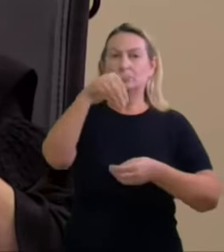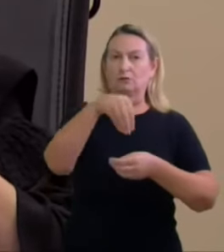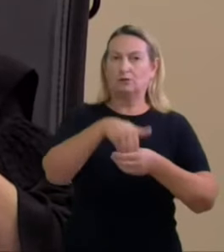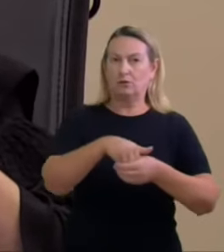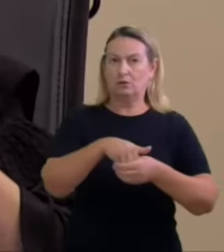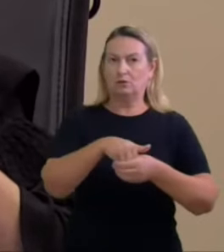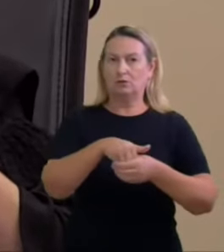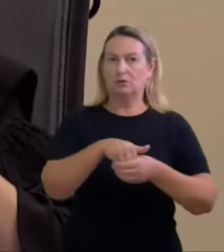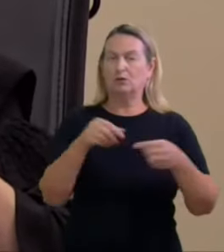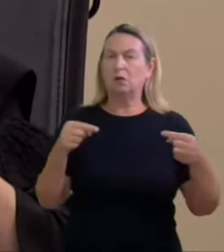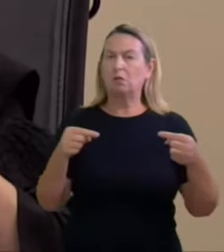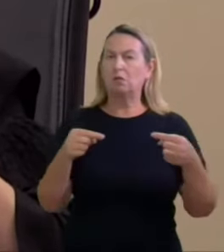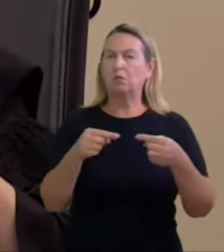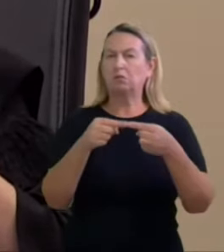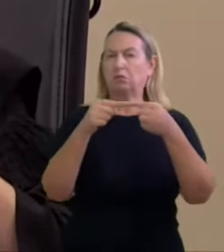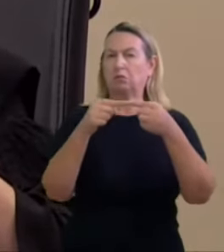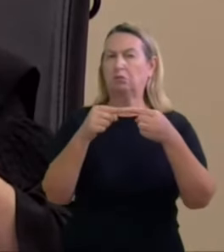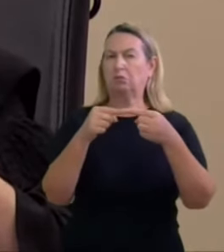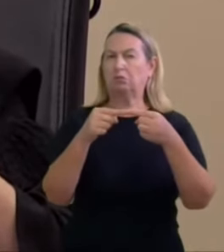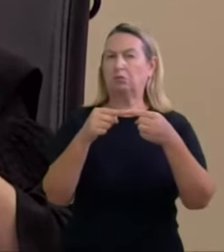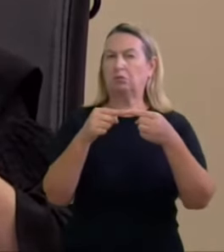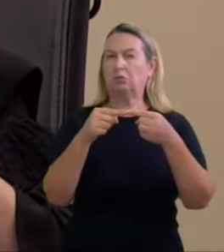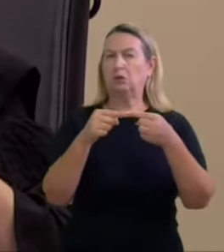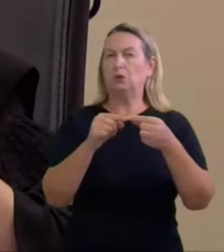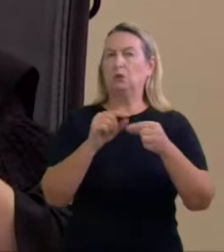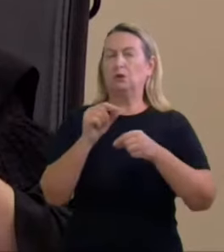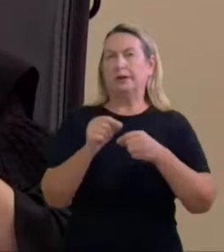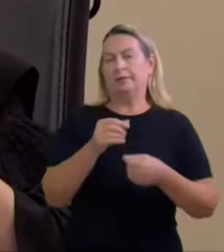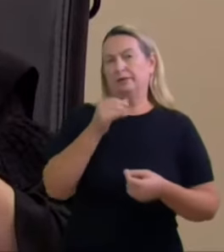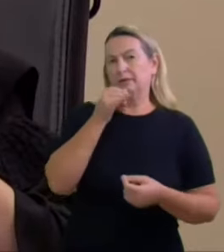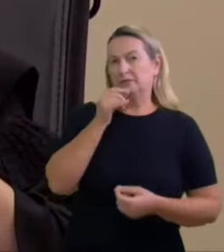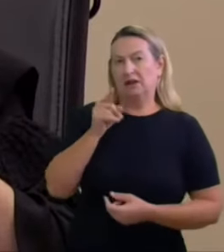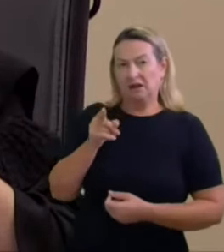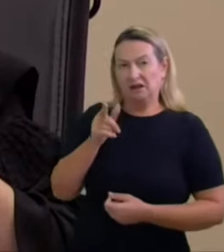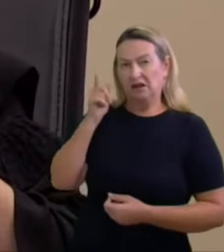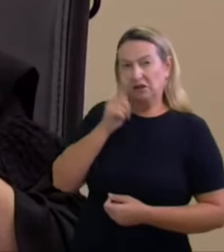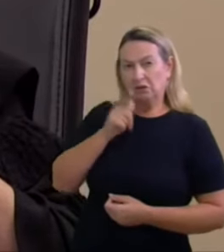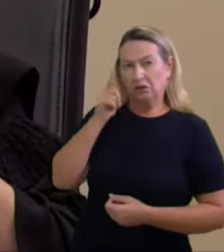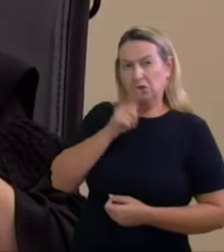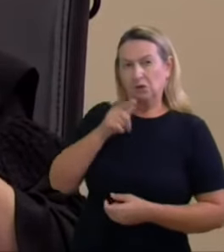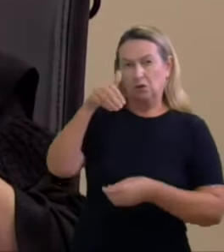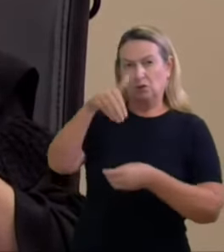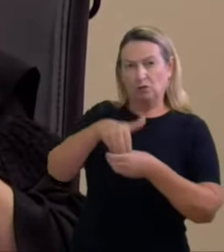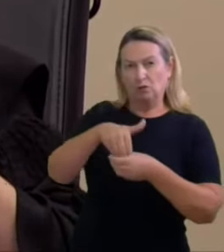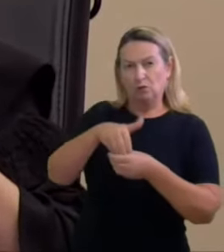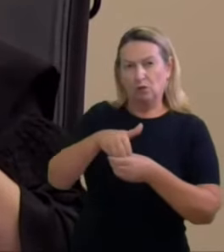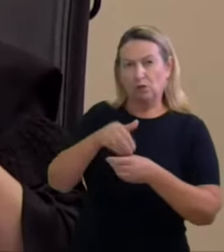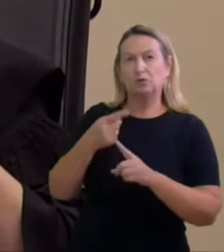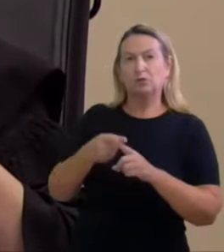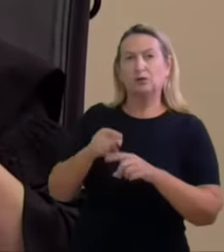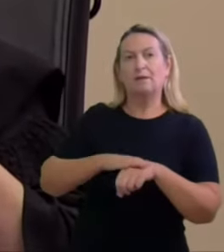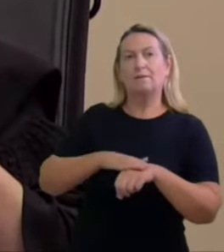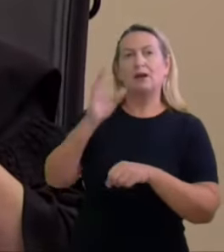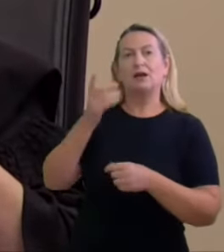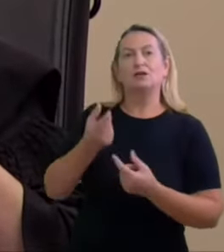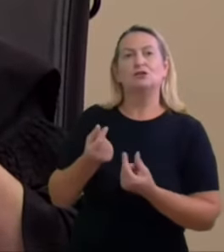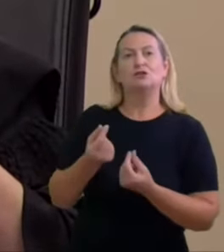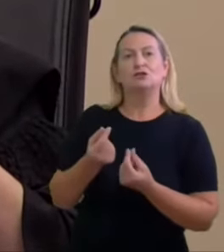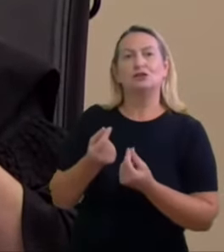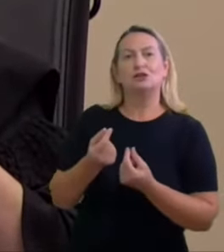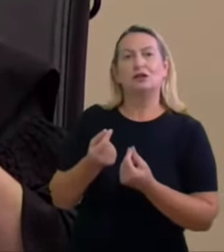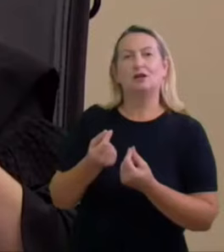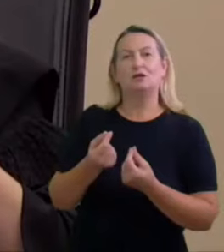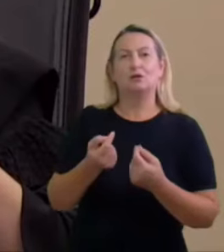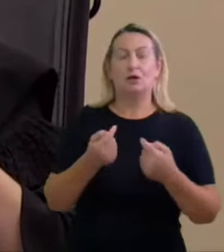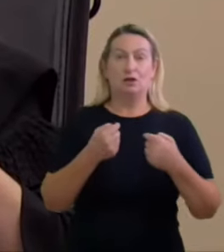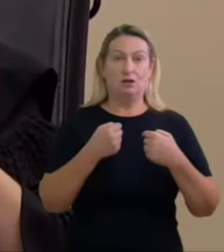direta entre os dois elementos como quem diz ganhou votos porque tinha mais dinheiro e não digo eu porque